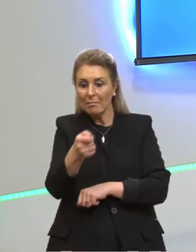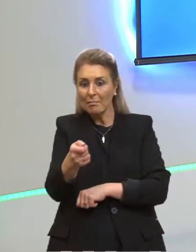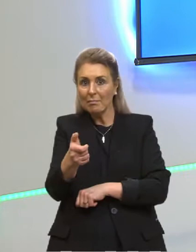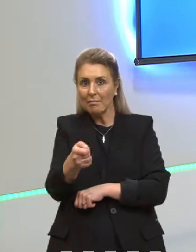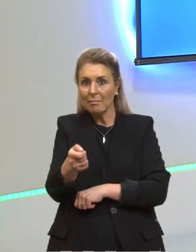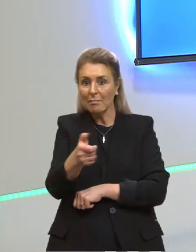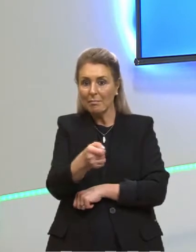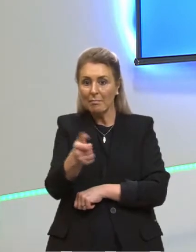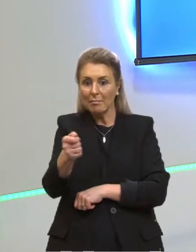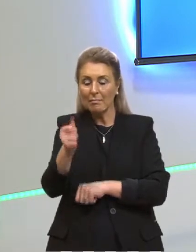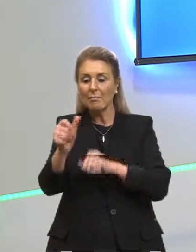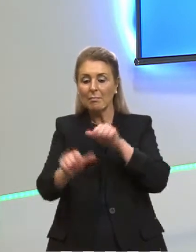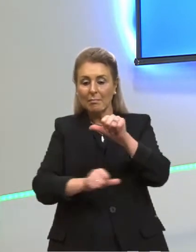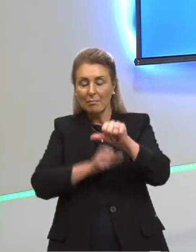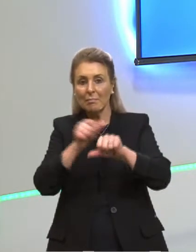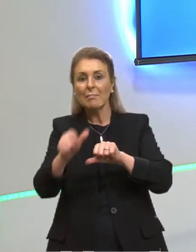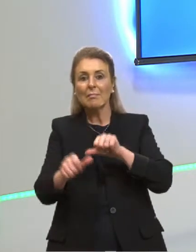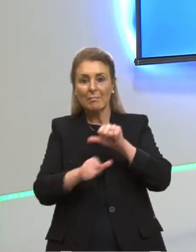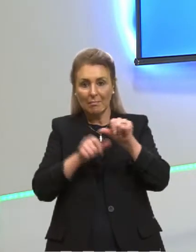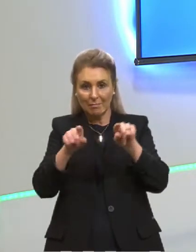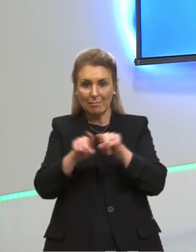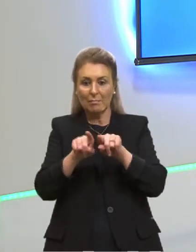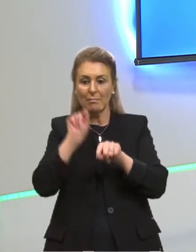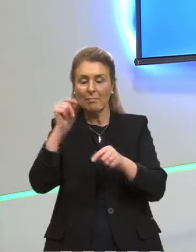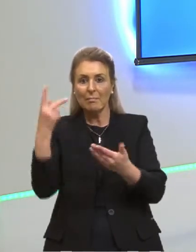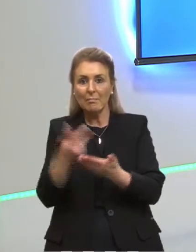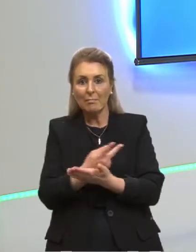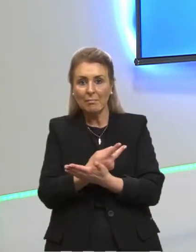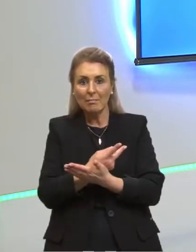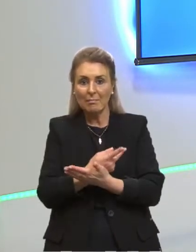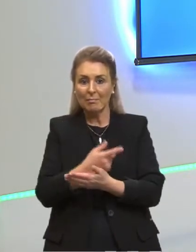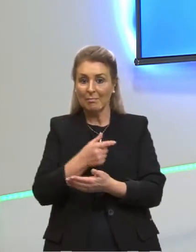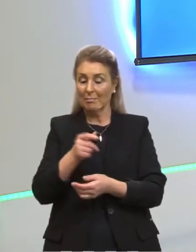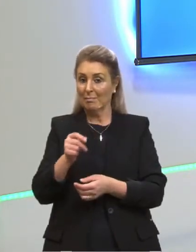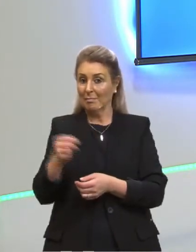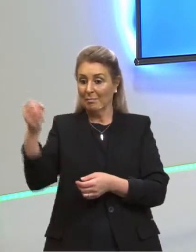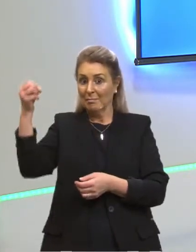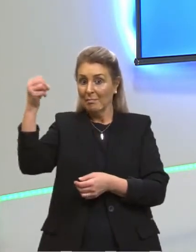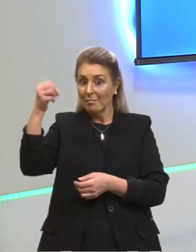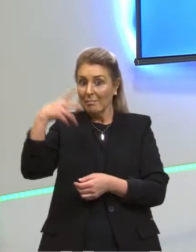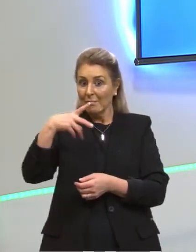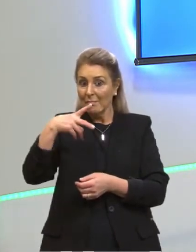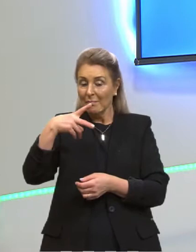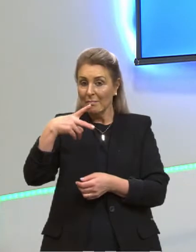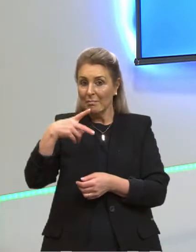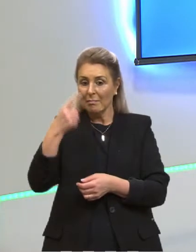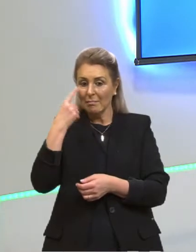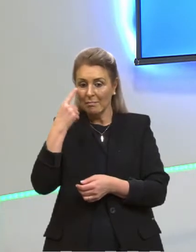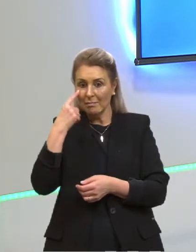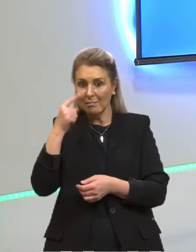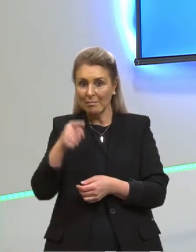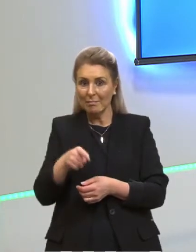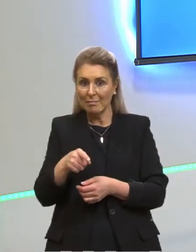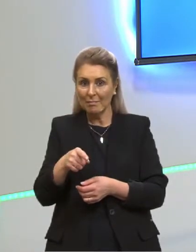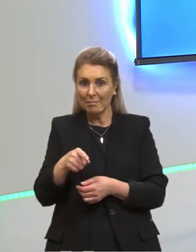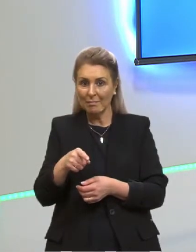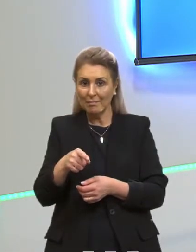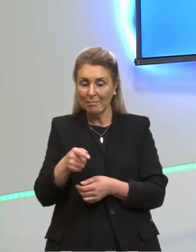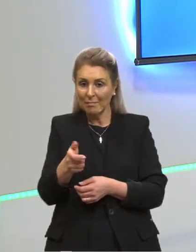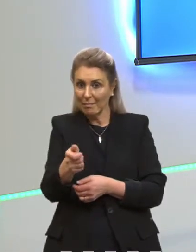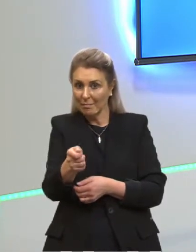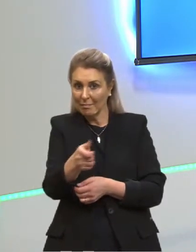Funciona. Muda o slide aqui. Mas o que está acontecendo? Tem uma luz sendo emitida, só que a gente não enxerga essa luz.